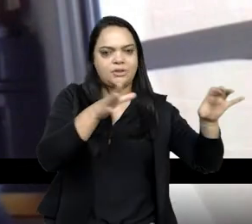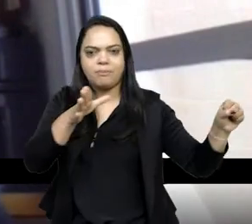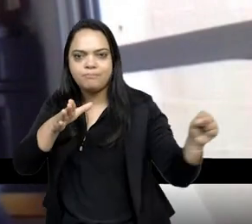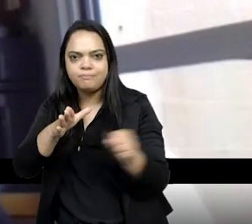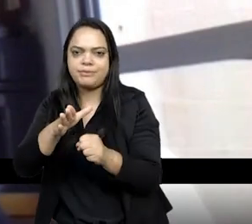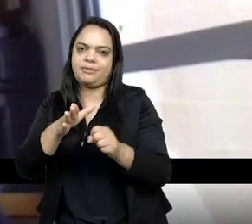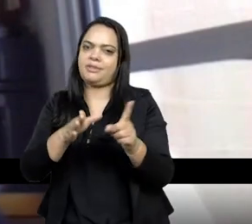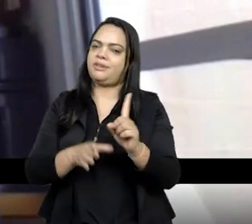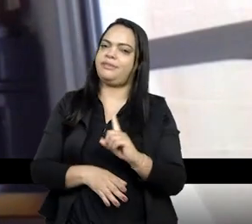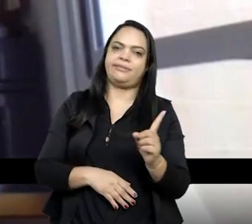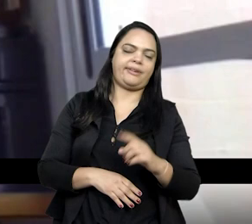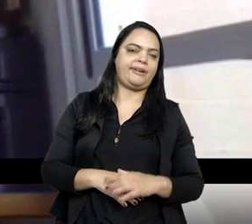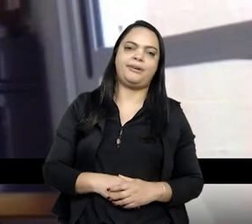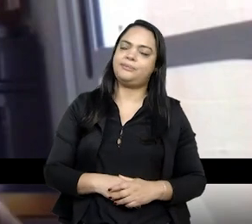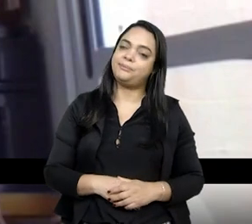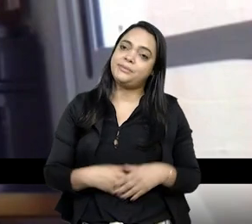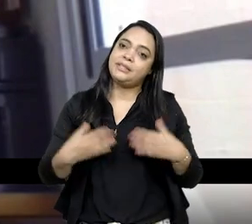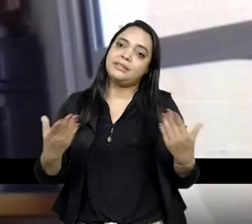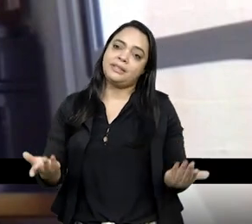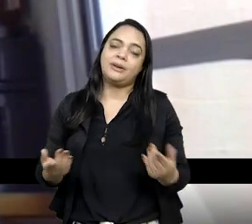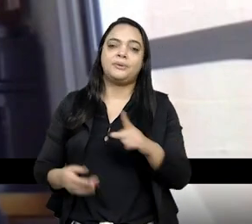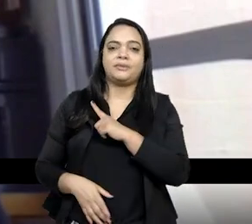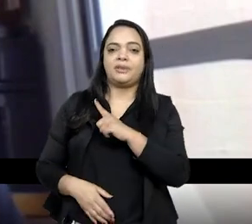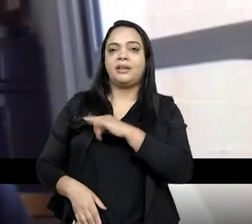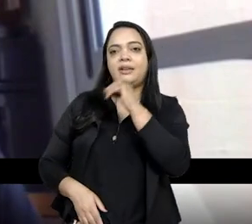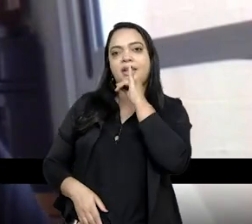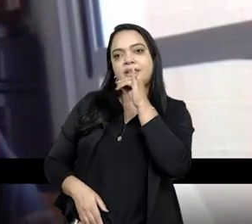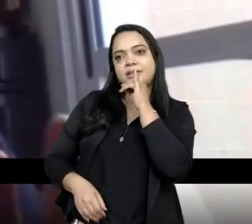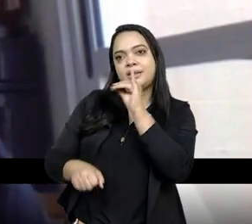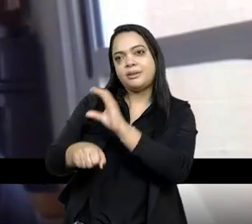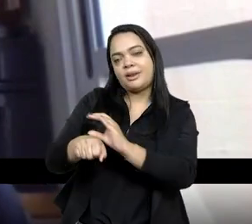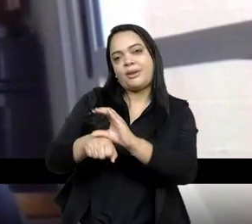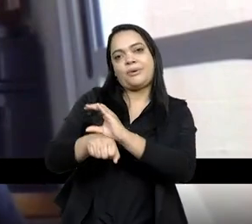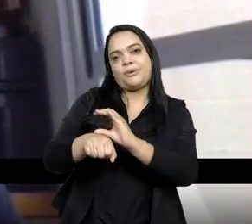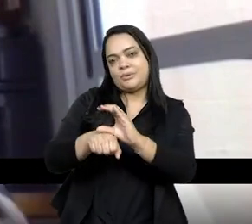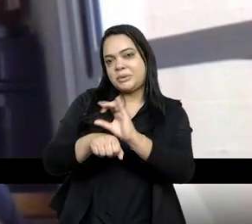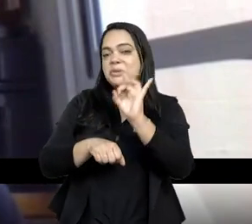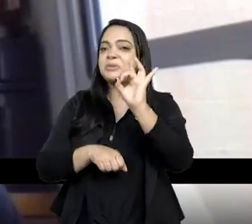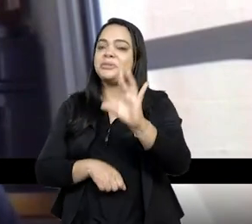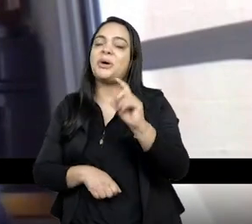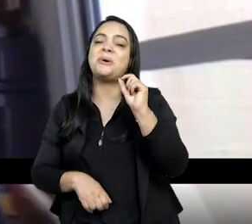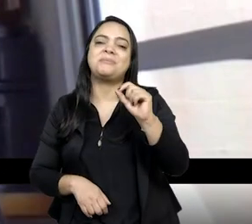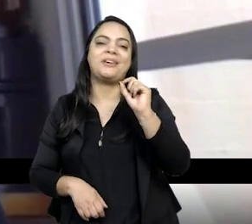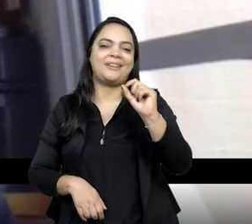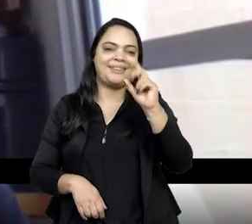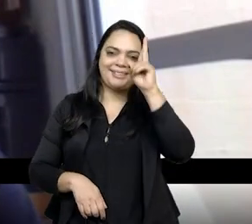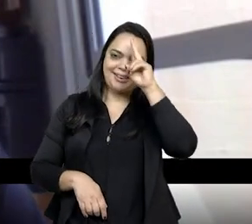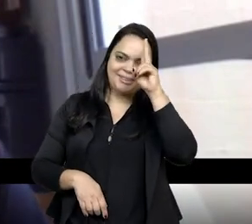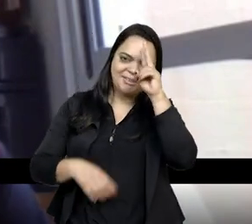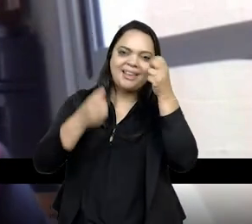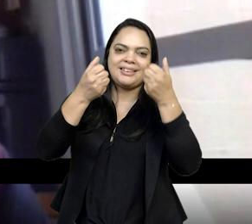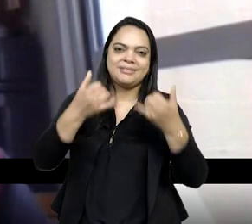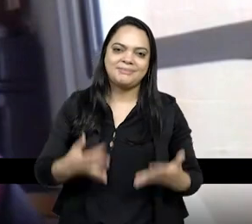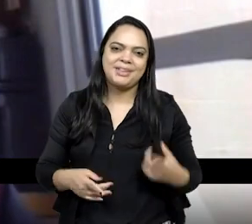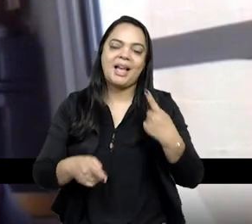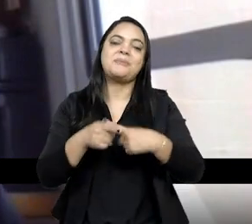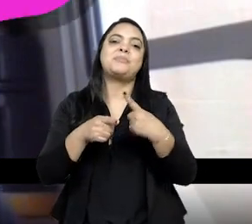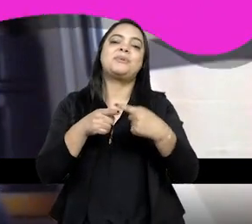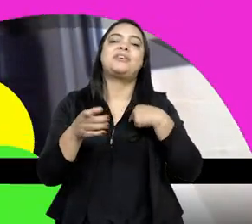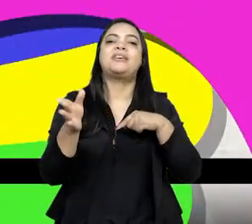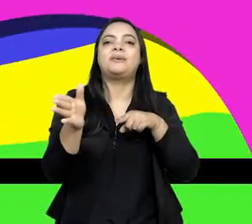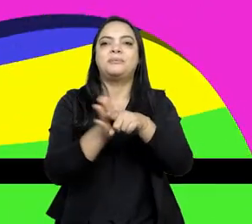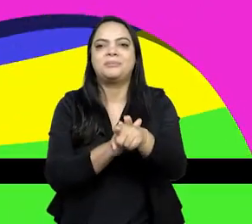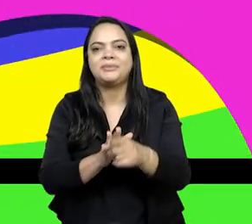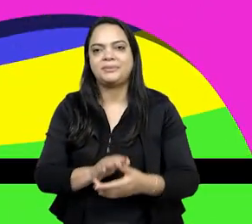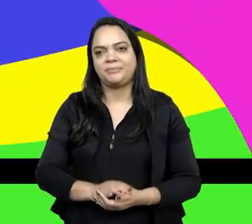né, tanto é que o mesmo desse os exemplos da Constituição, né. É só para fazer uma referência por que que eu tinha feito essa pergunta,